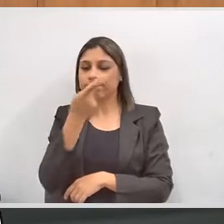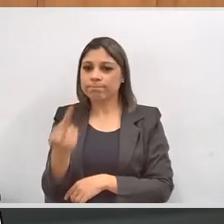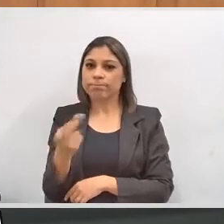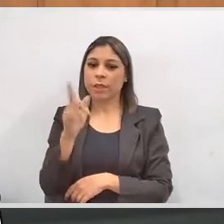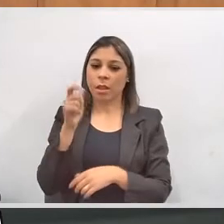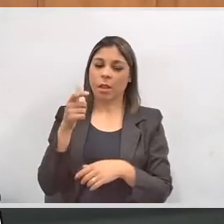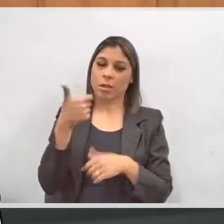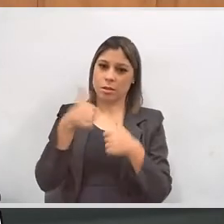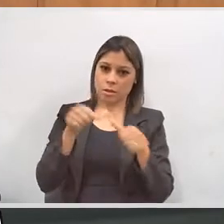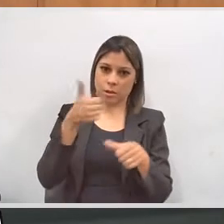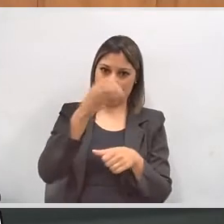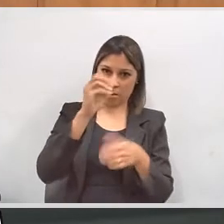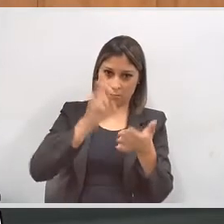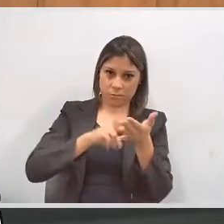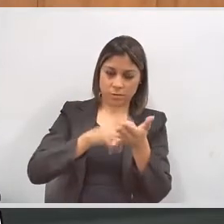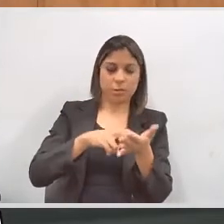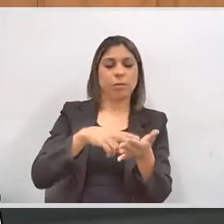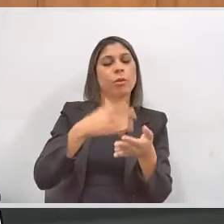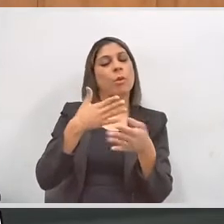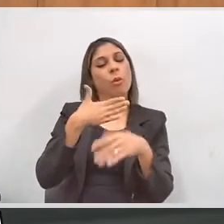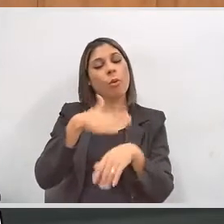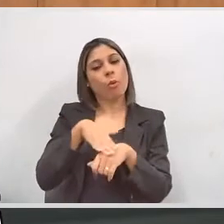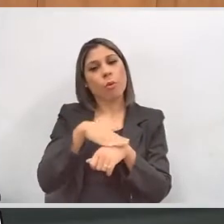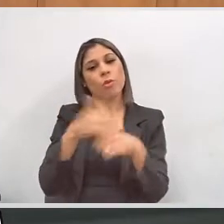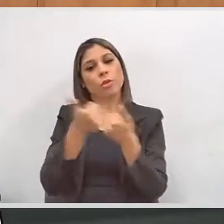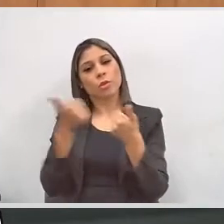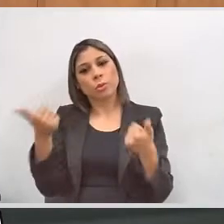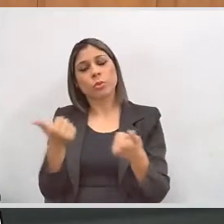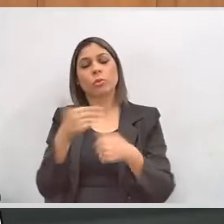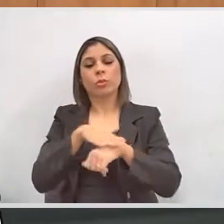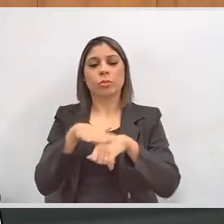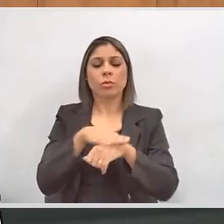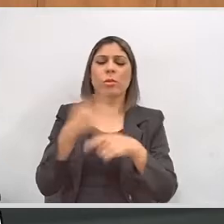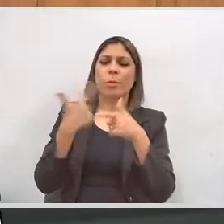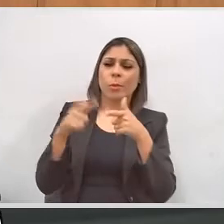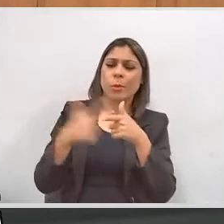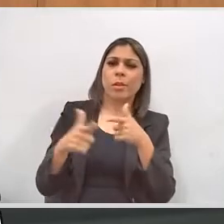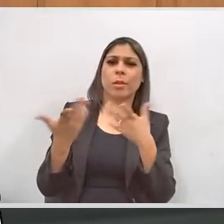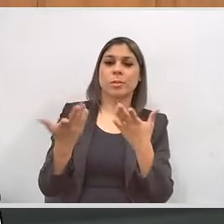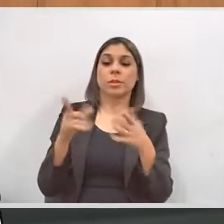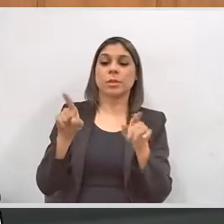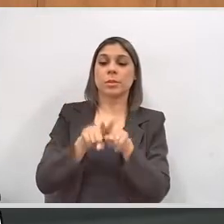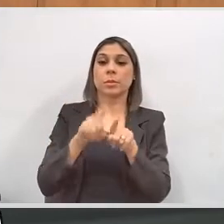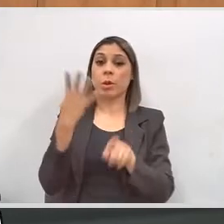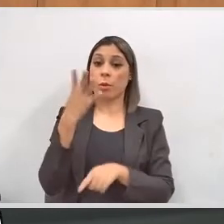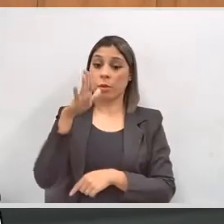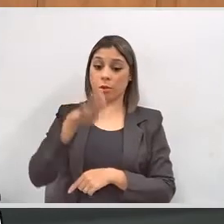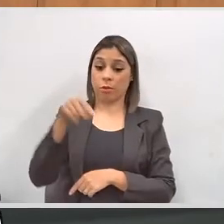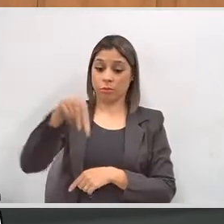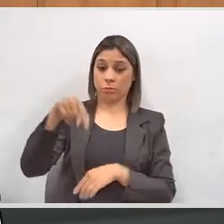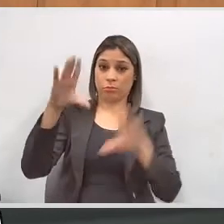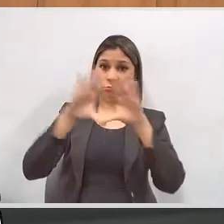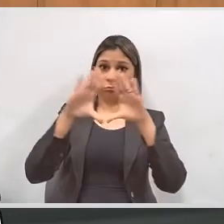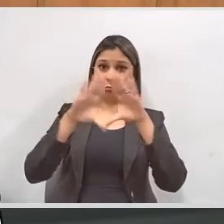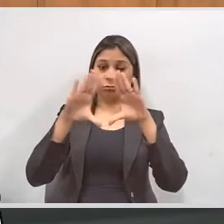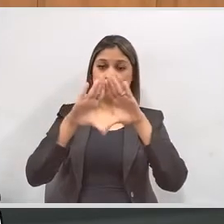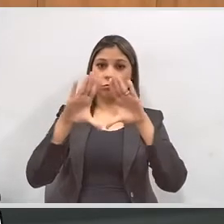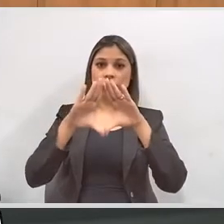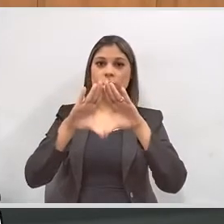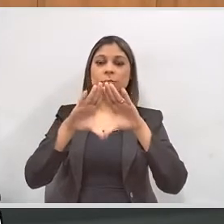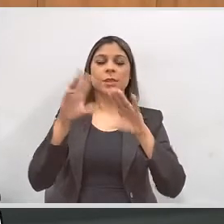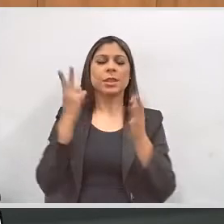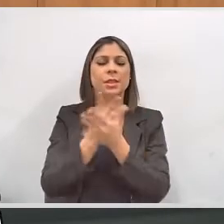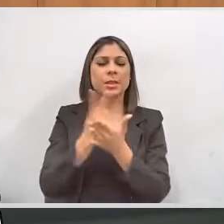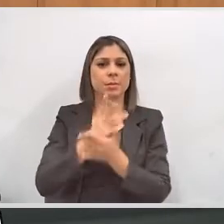visitar, conversar com a diretora, falar sobre a escola, os problemas, os acertos. E, à tarde, às 4 horas, aqui na